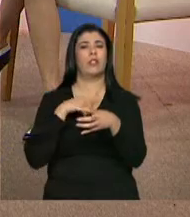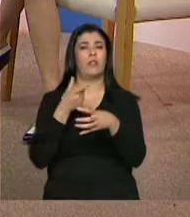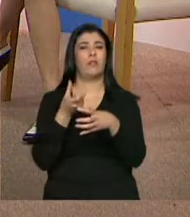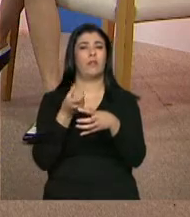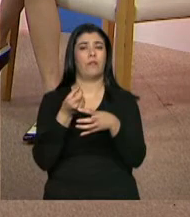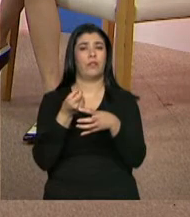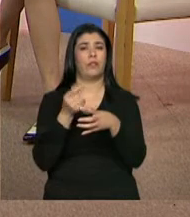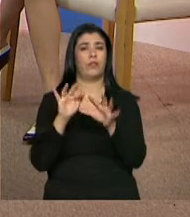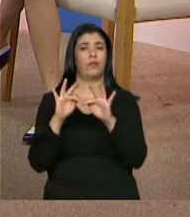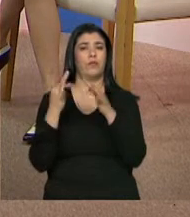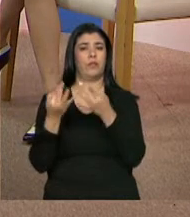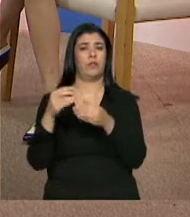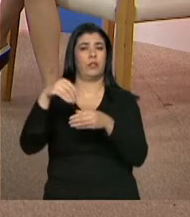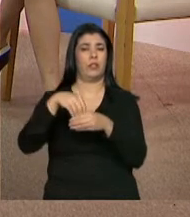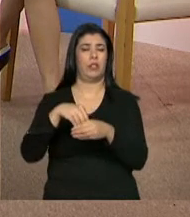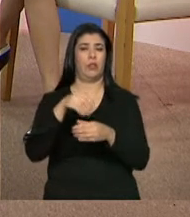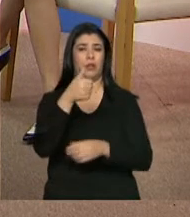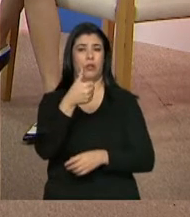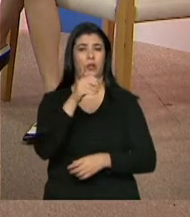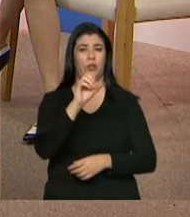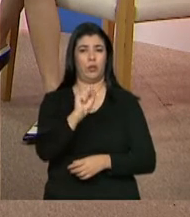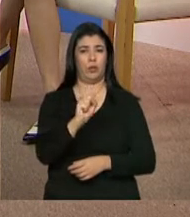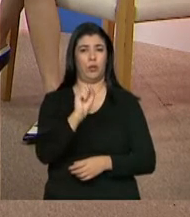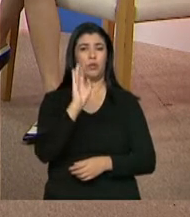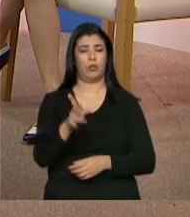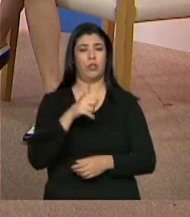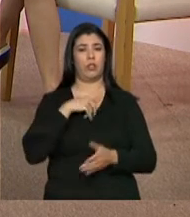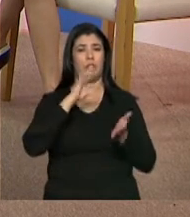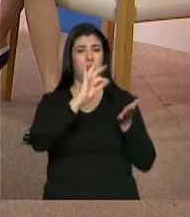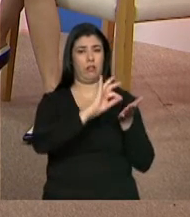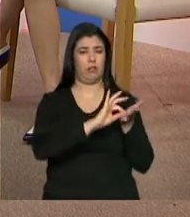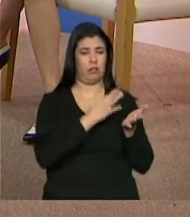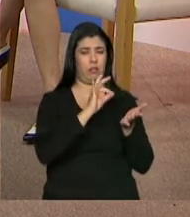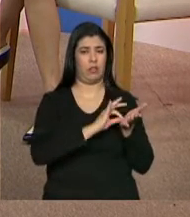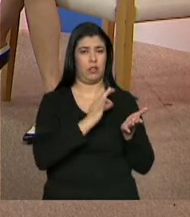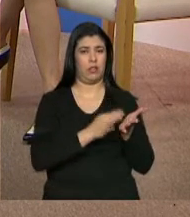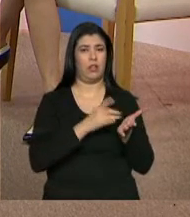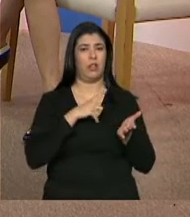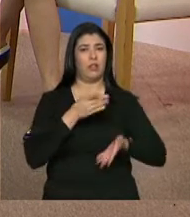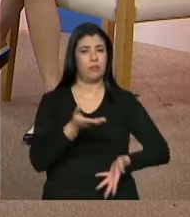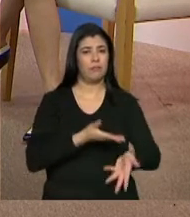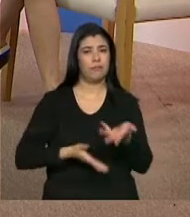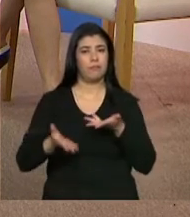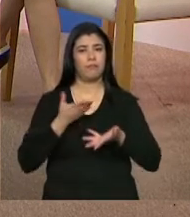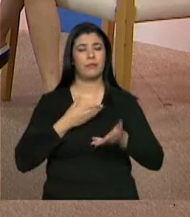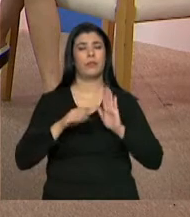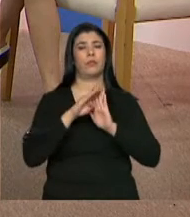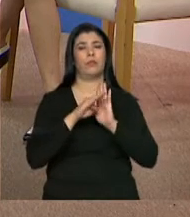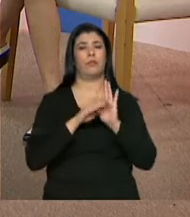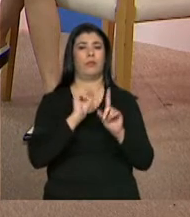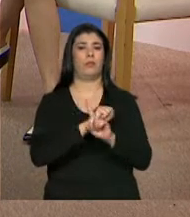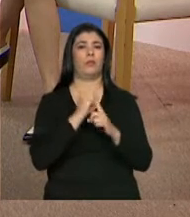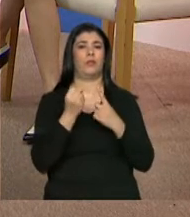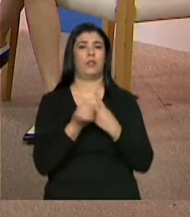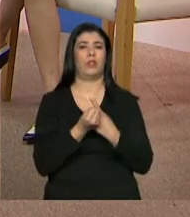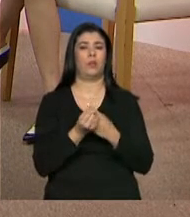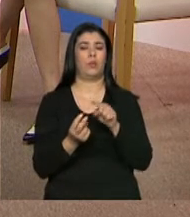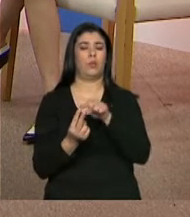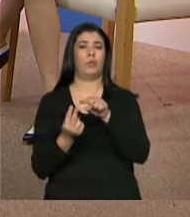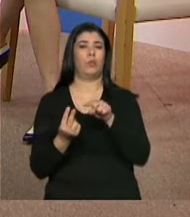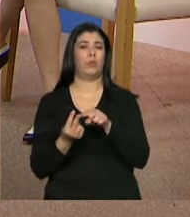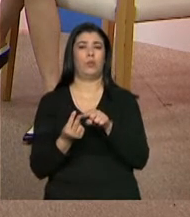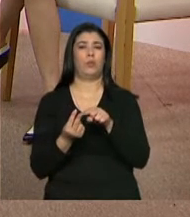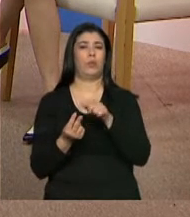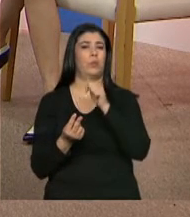famílias, 18 estão no cadastro, 18 já estão sendo atendidos para algum programa social, e tem duas que a gente